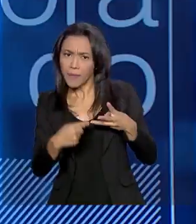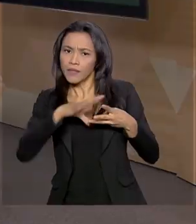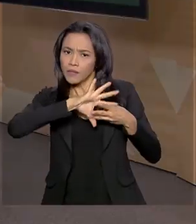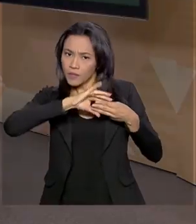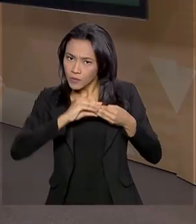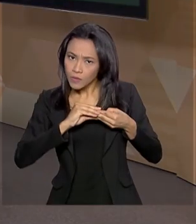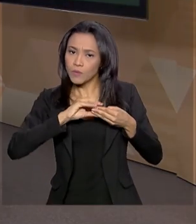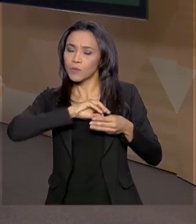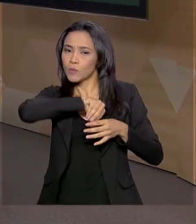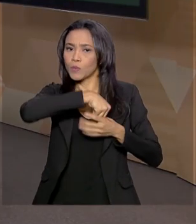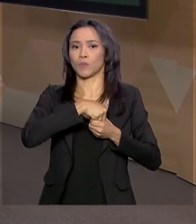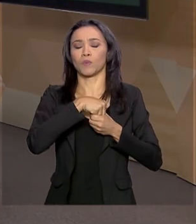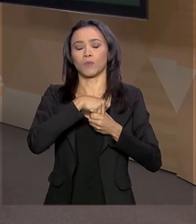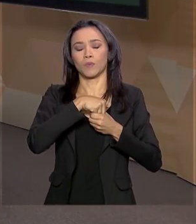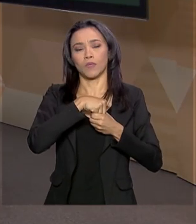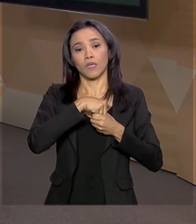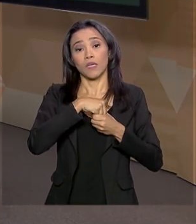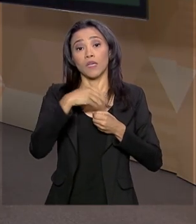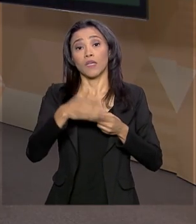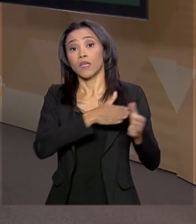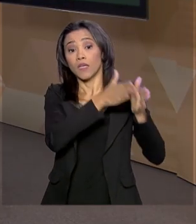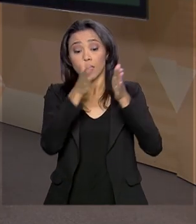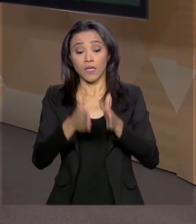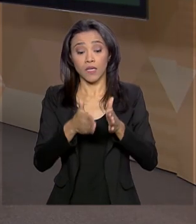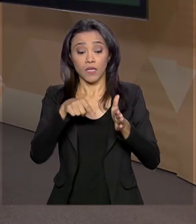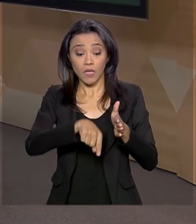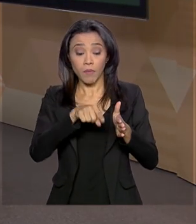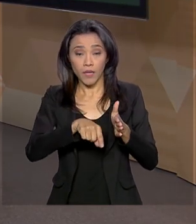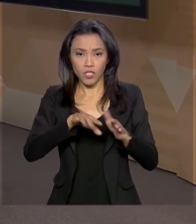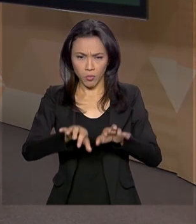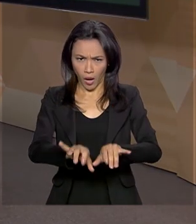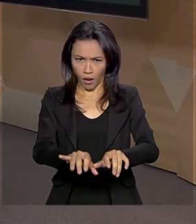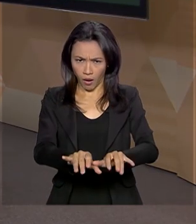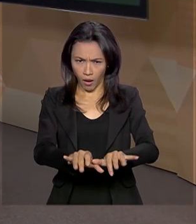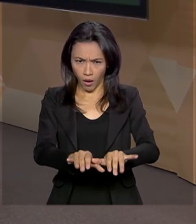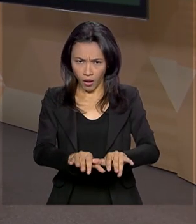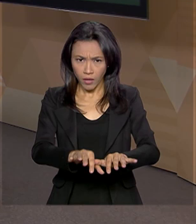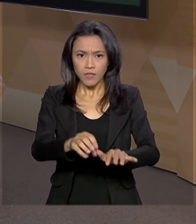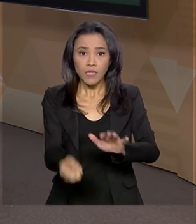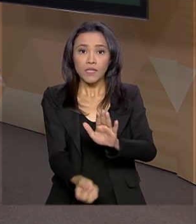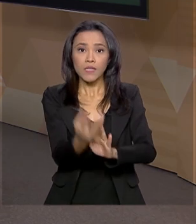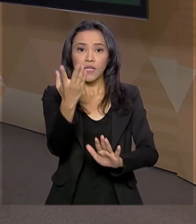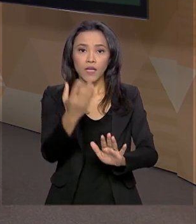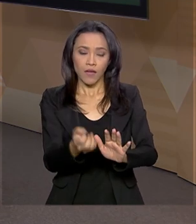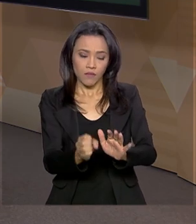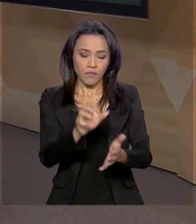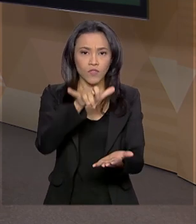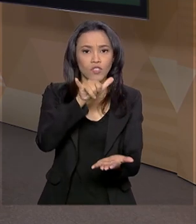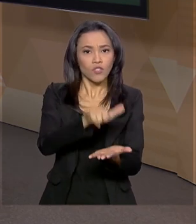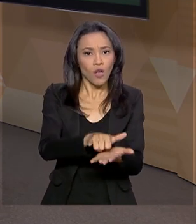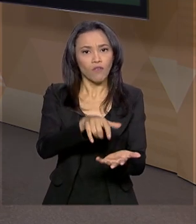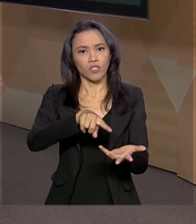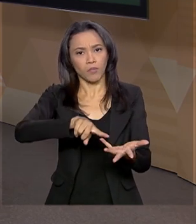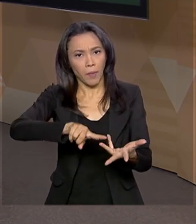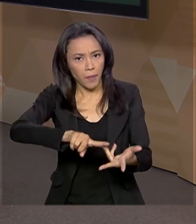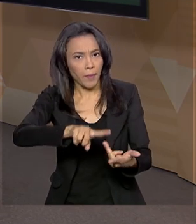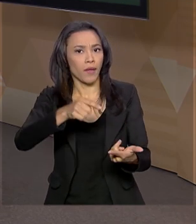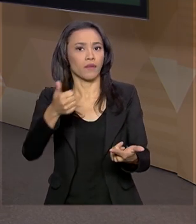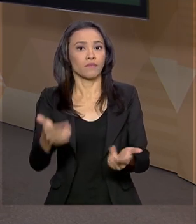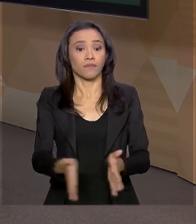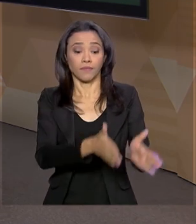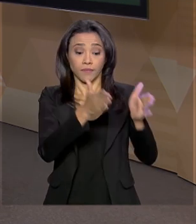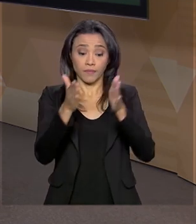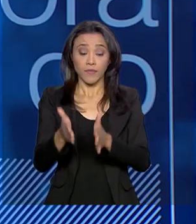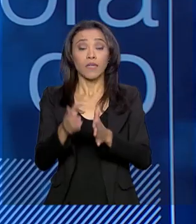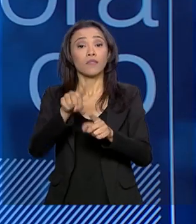patentes, é importante. Na área de computação software, registro de software, em termos de resultados diretos, criação